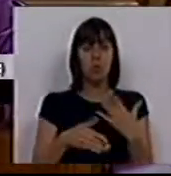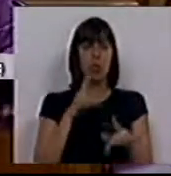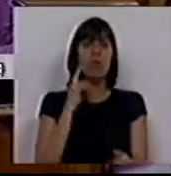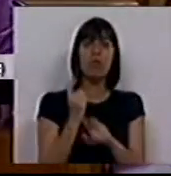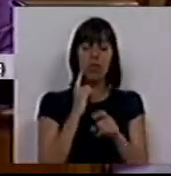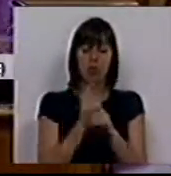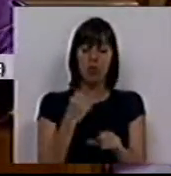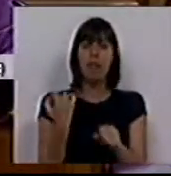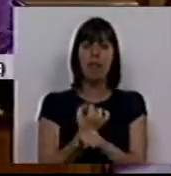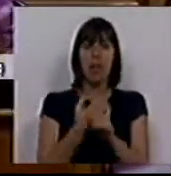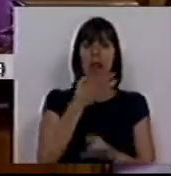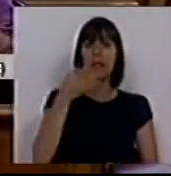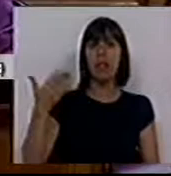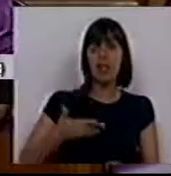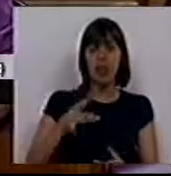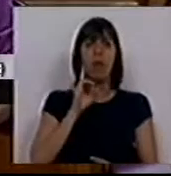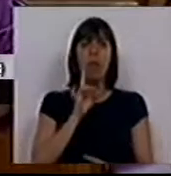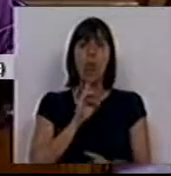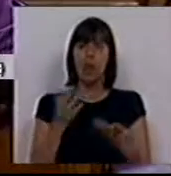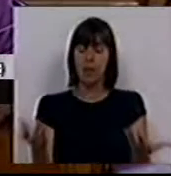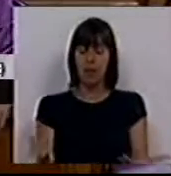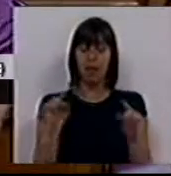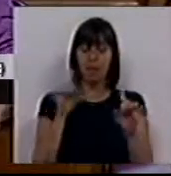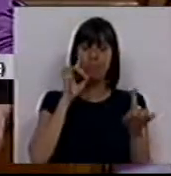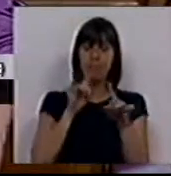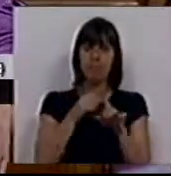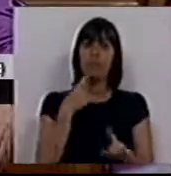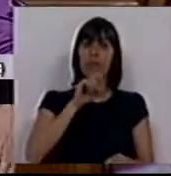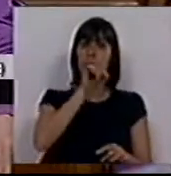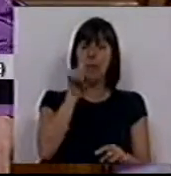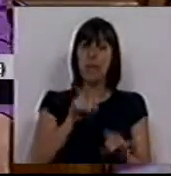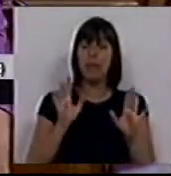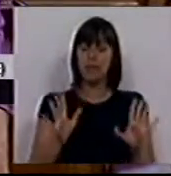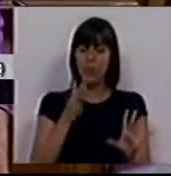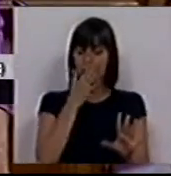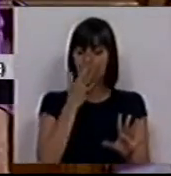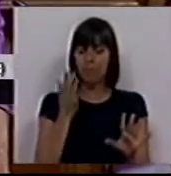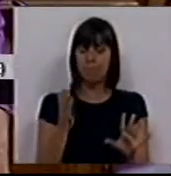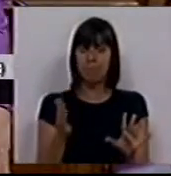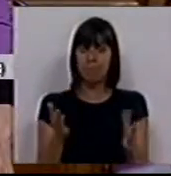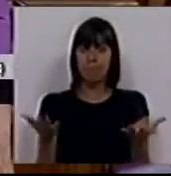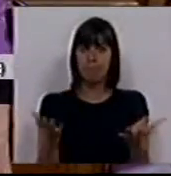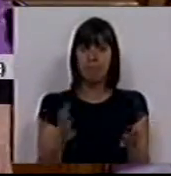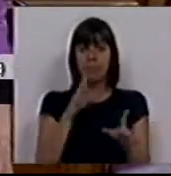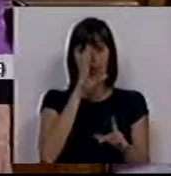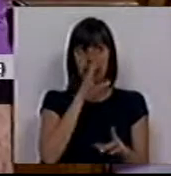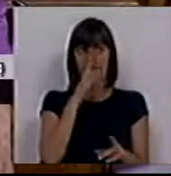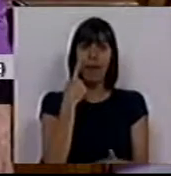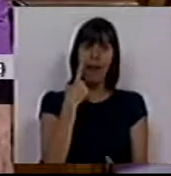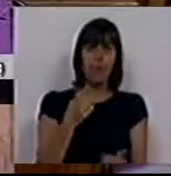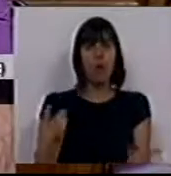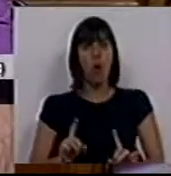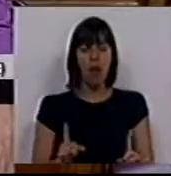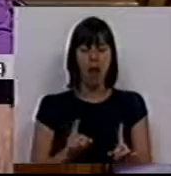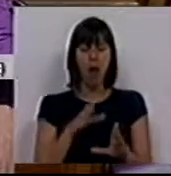exigir trabalho com direitos e com qualidade. E nesse sentido a pergunta que lhe deixo é se reconhecerá